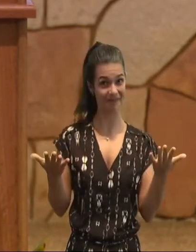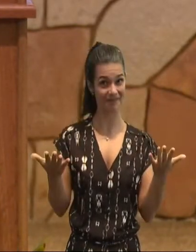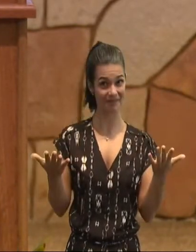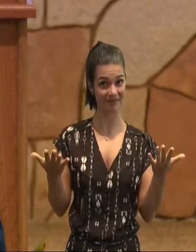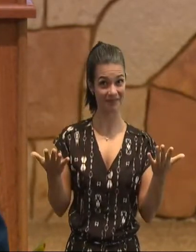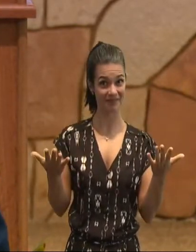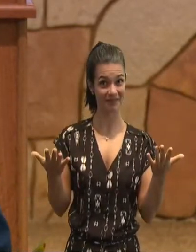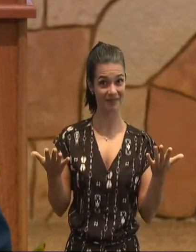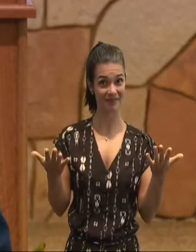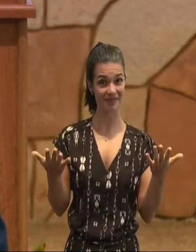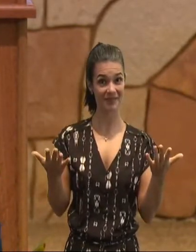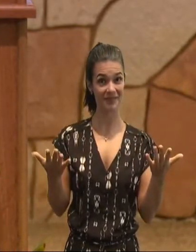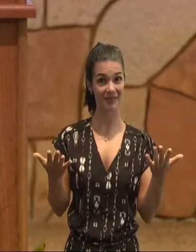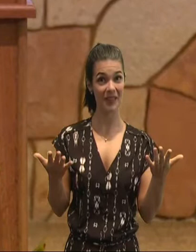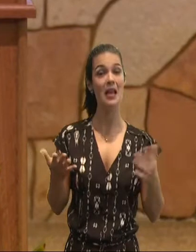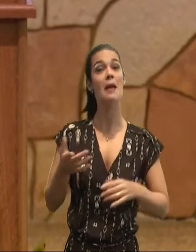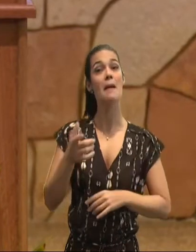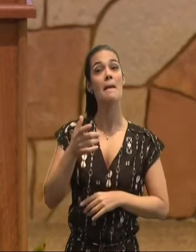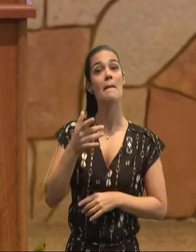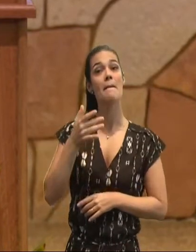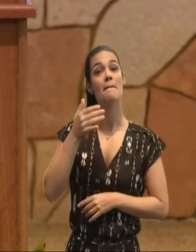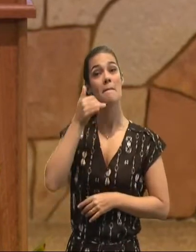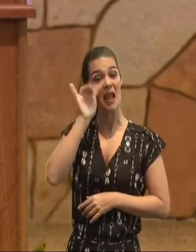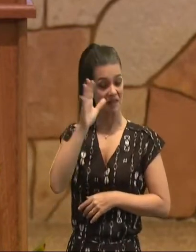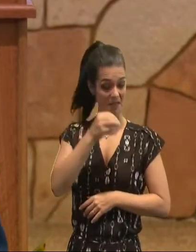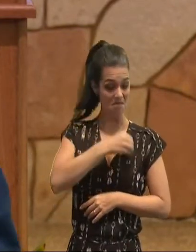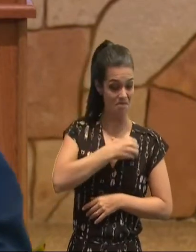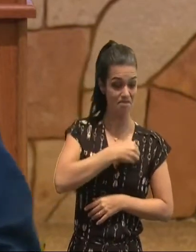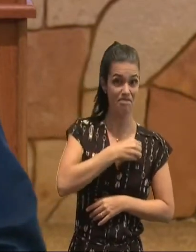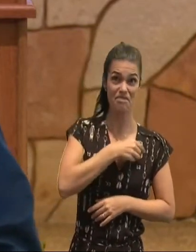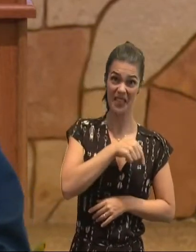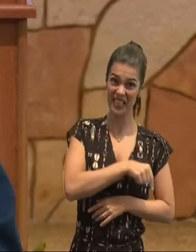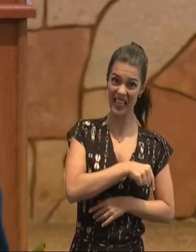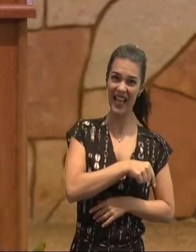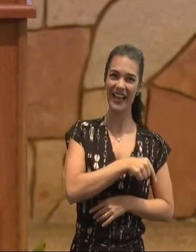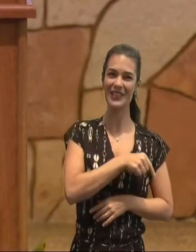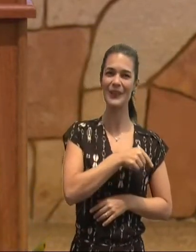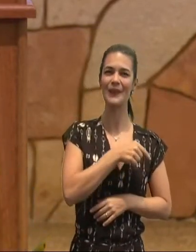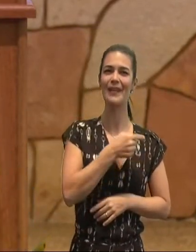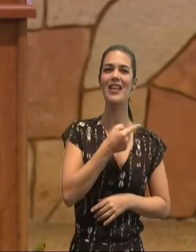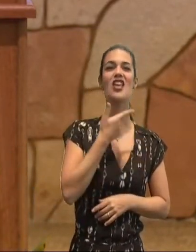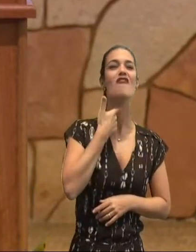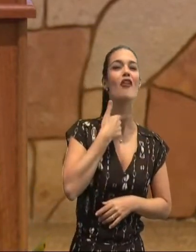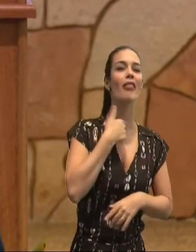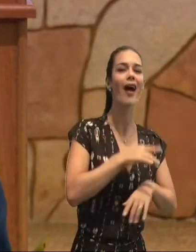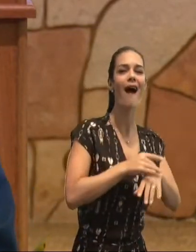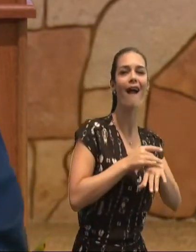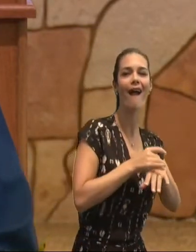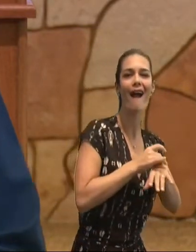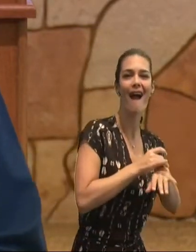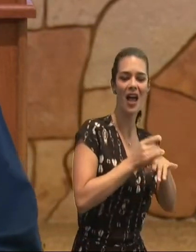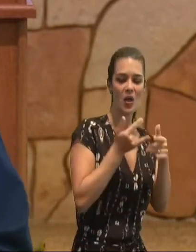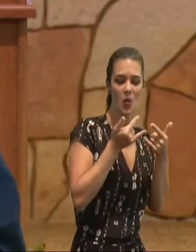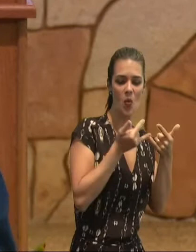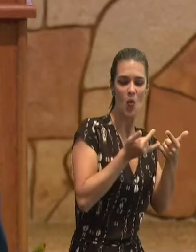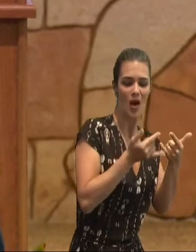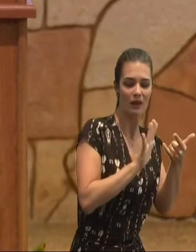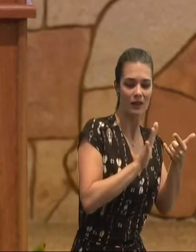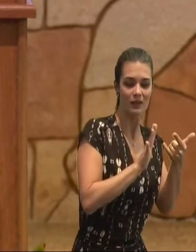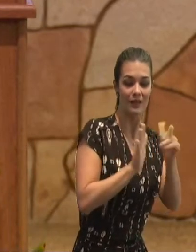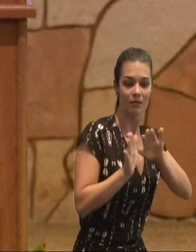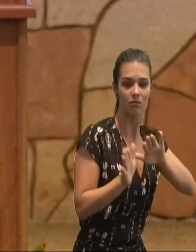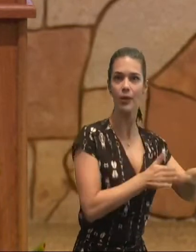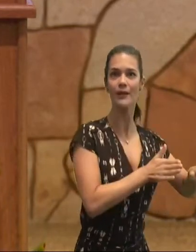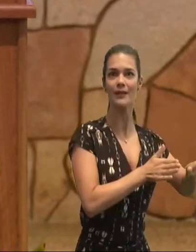para que não façais o que porventura, seja do vosso querer, mas se sois guiados pelo